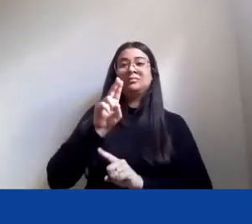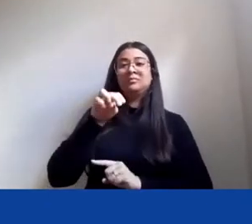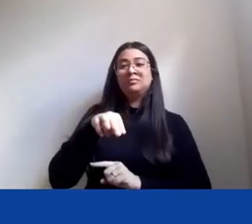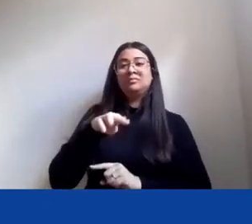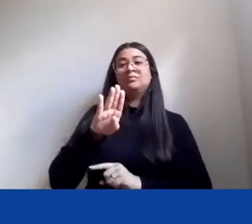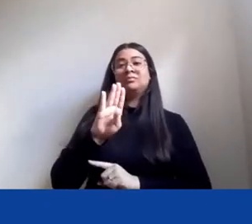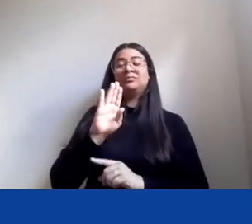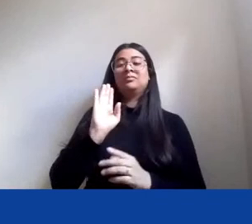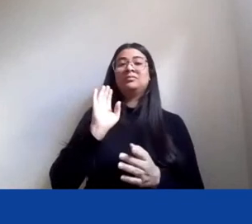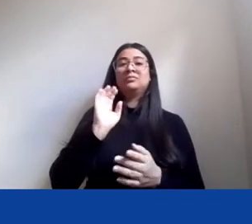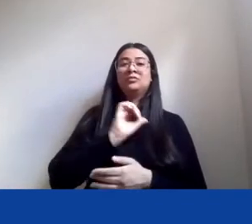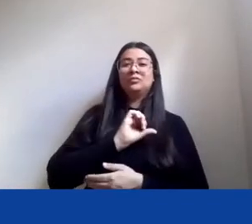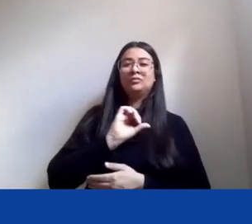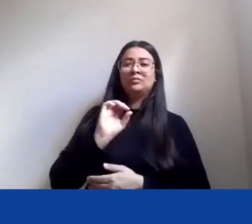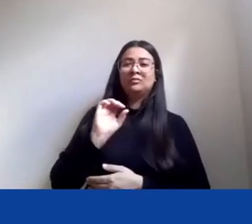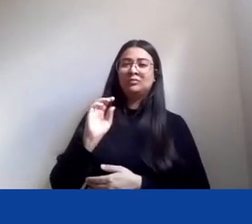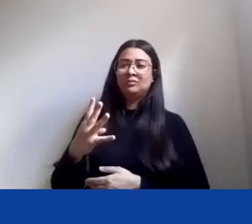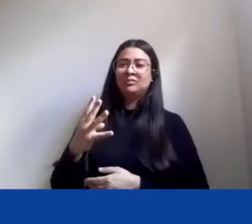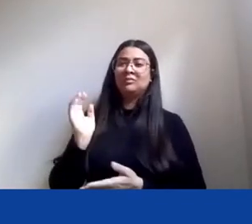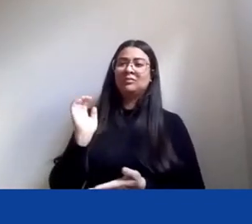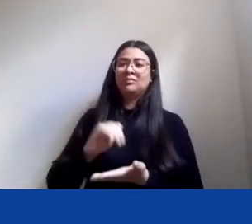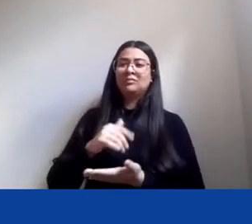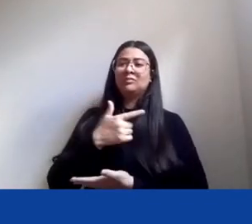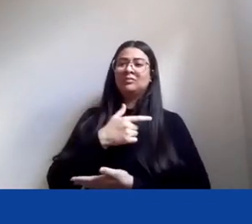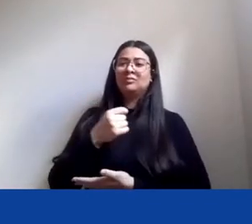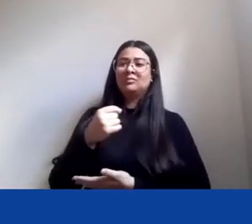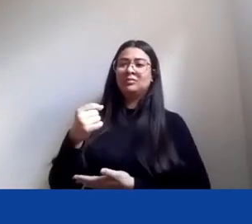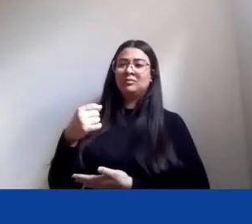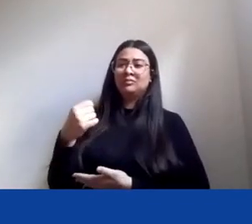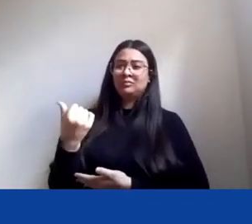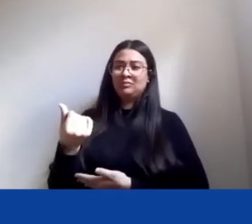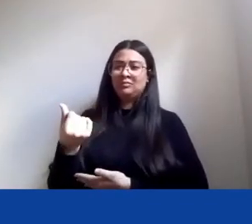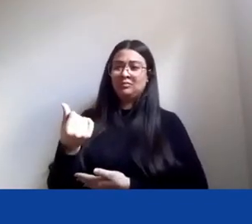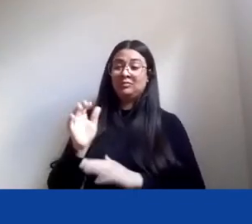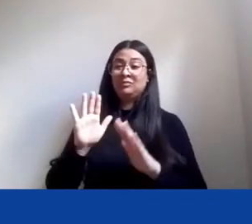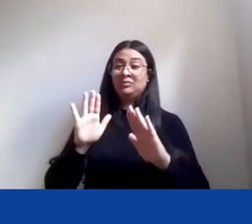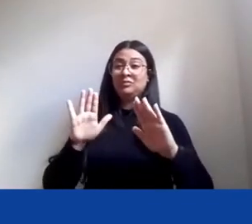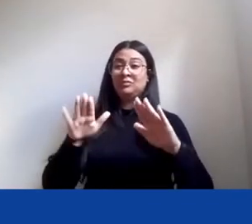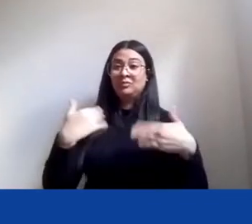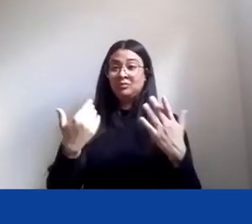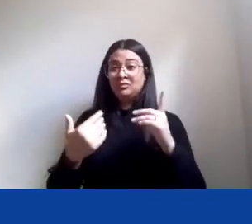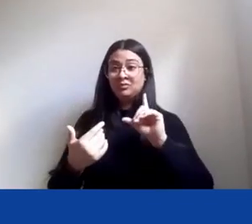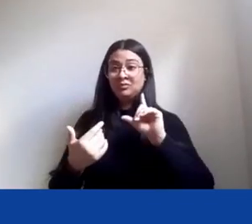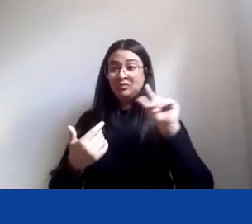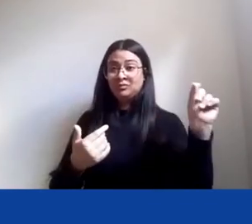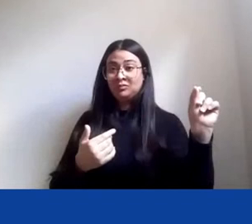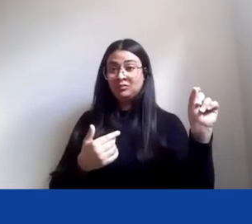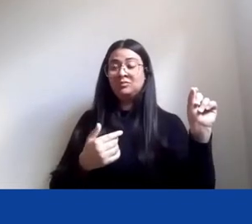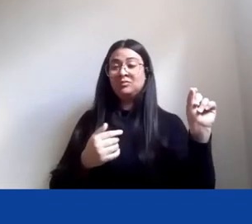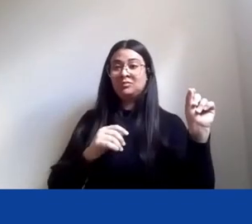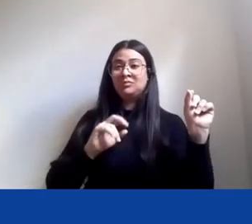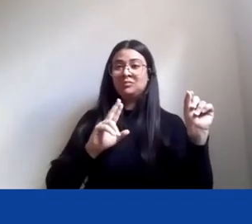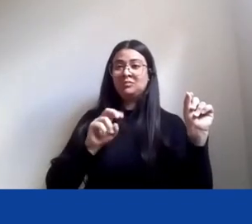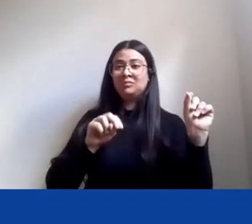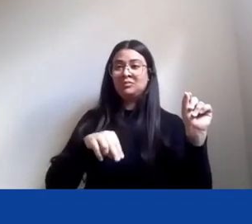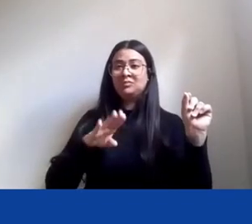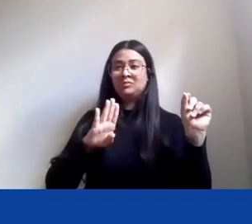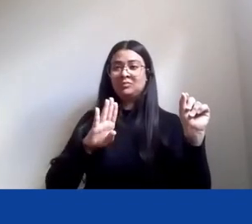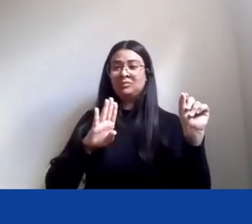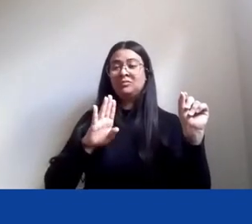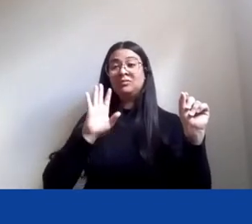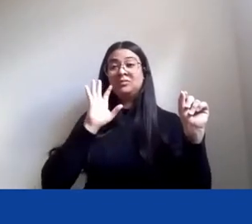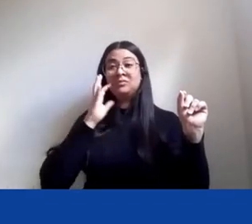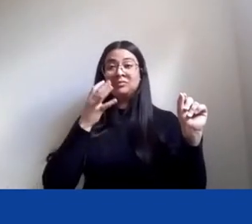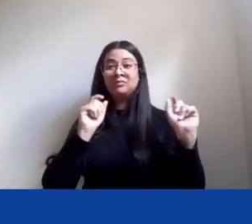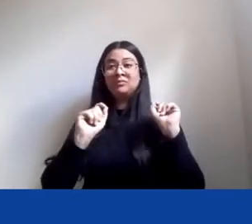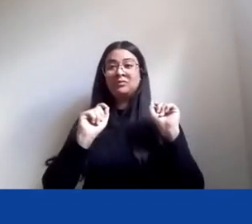2006, quando ele sai da UNB. E ele resolve, por quê?